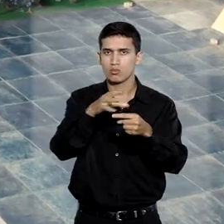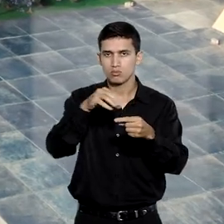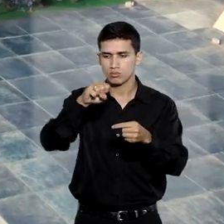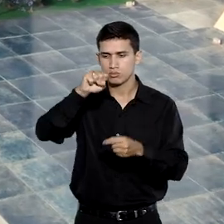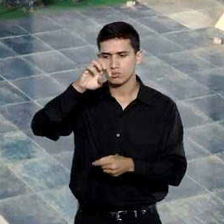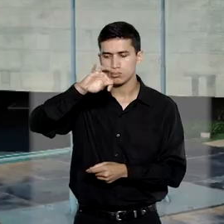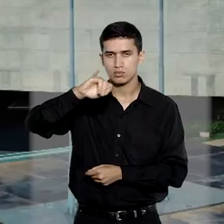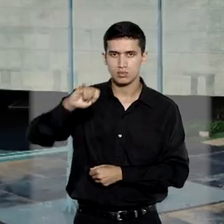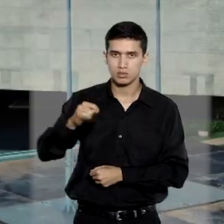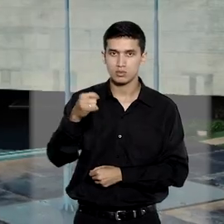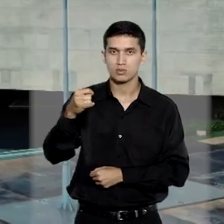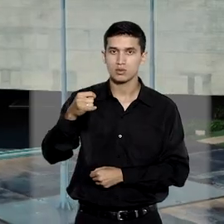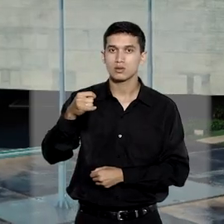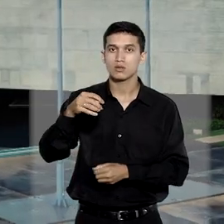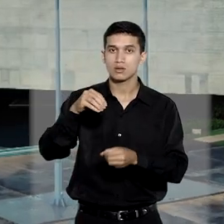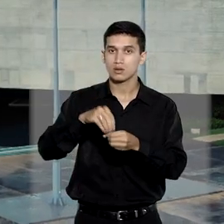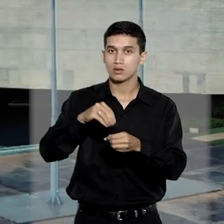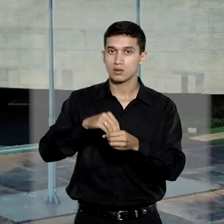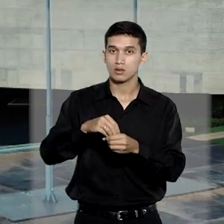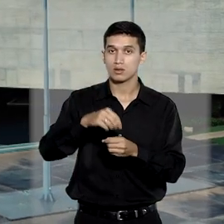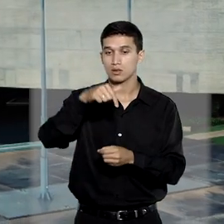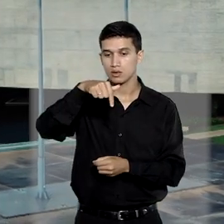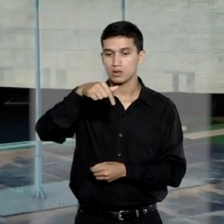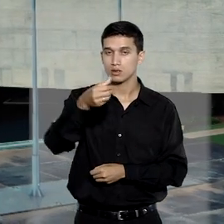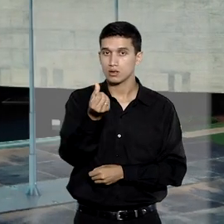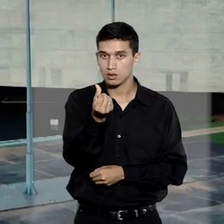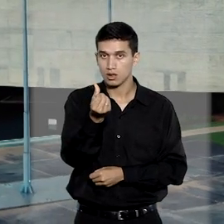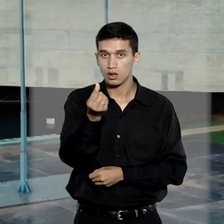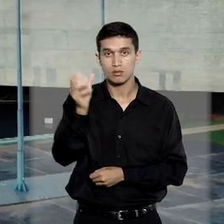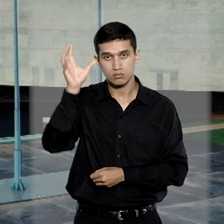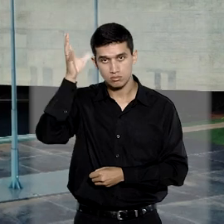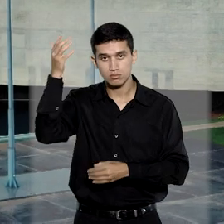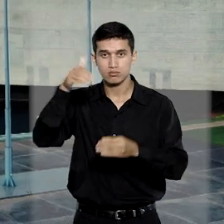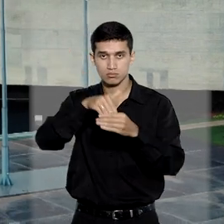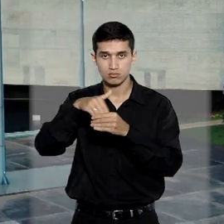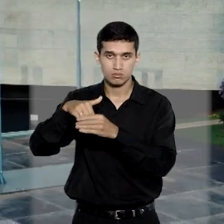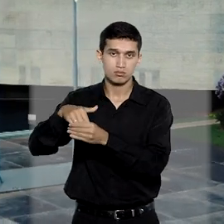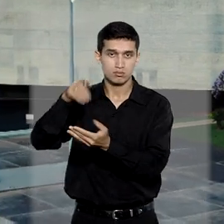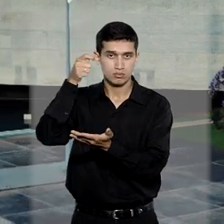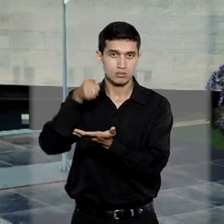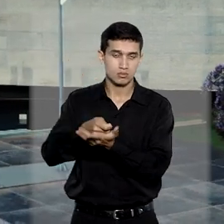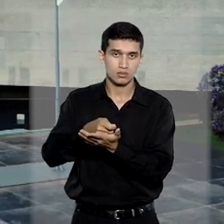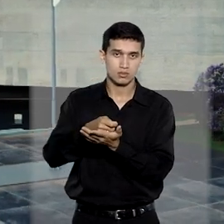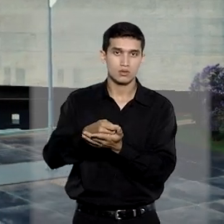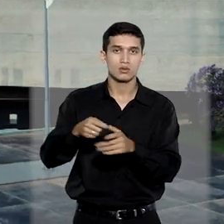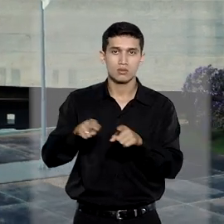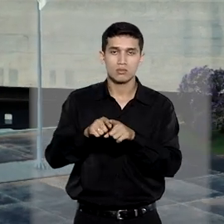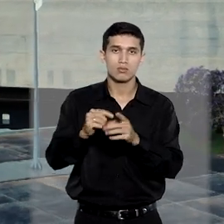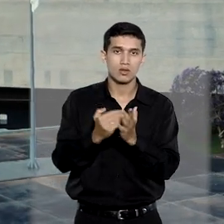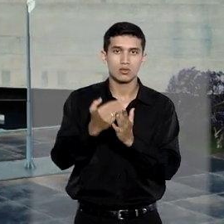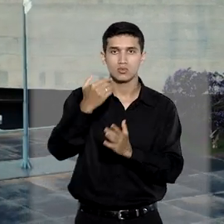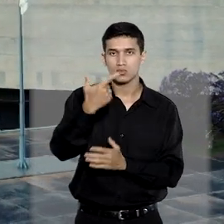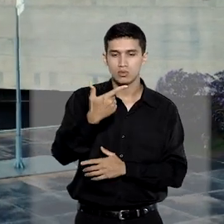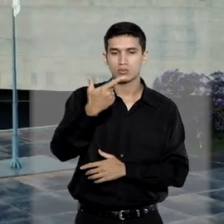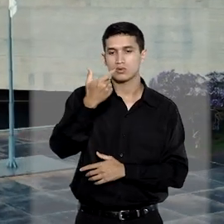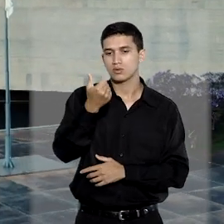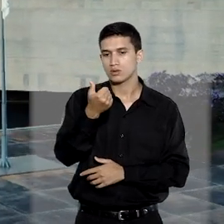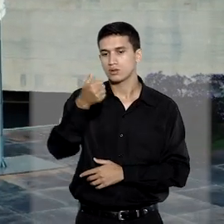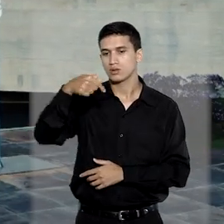do STJ, foram proferidos no Tribunal 76 acordos sobre essa questão jurídica, além de 2